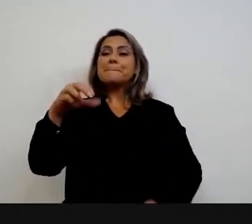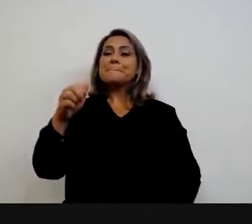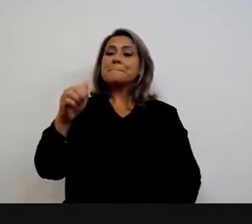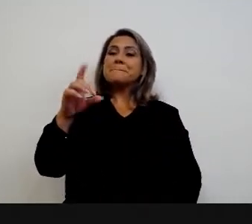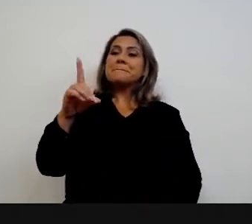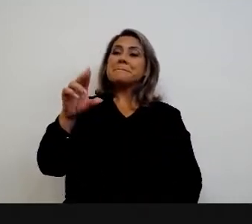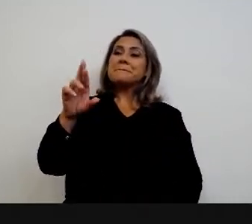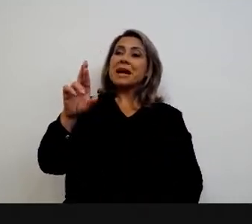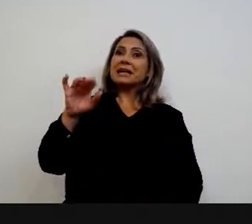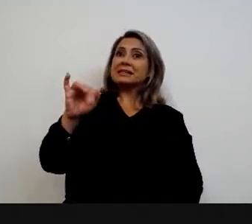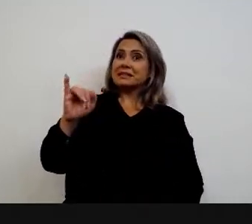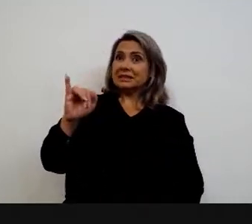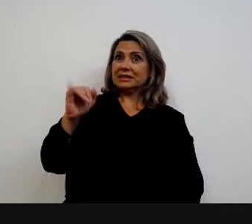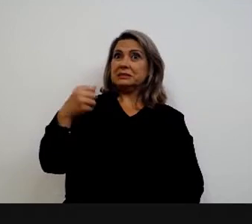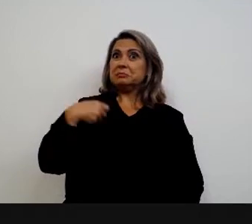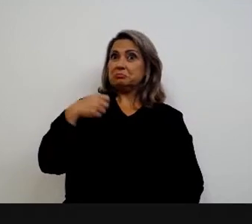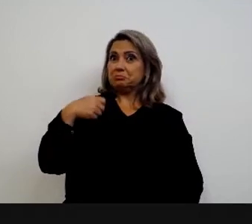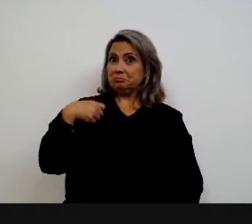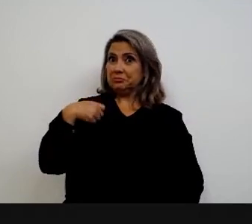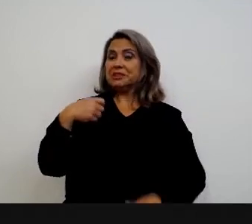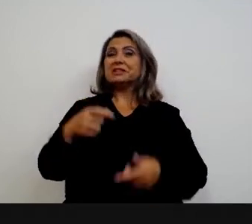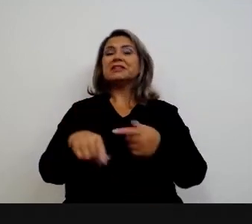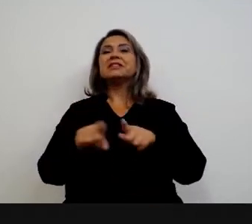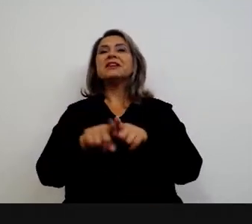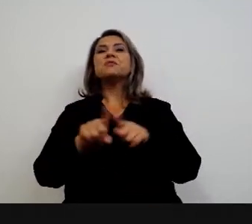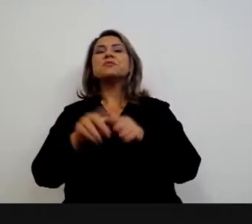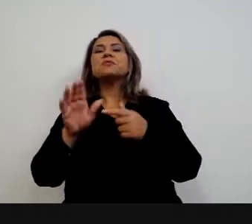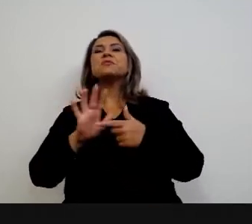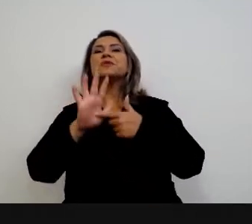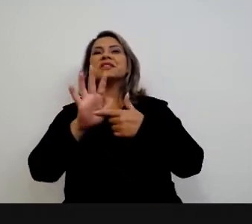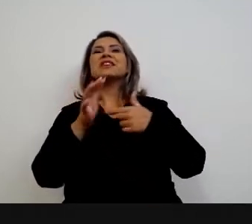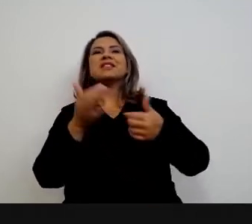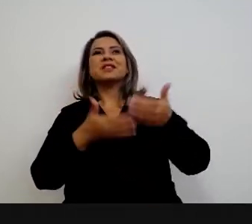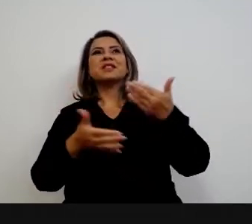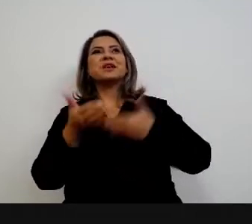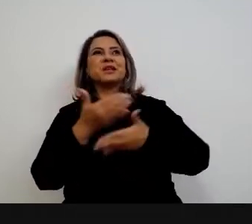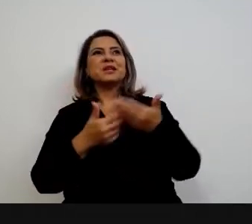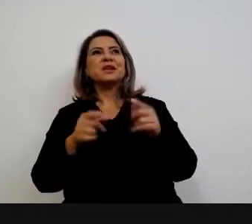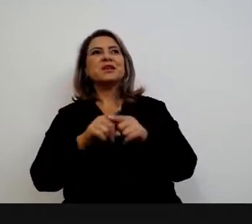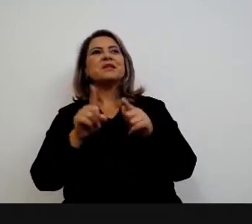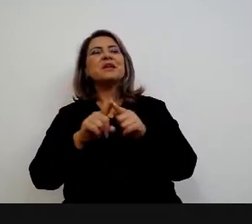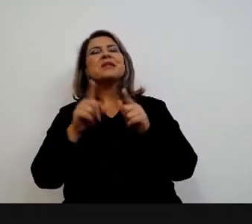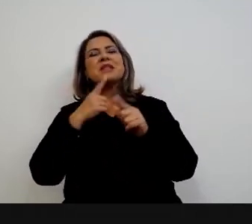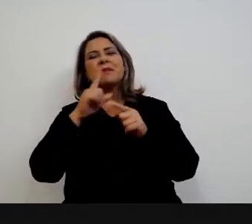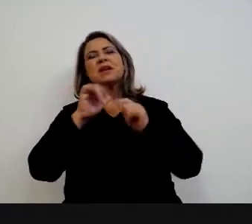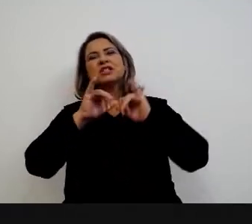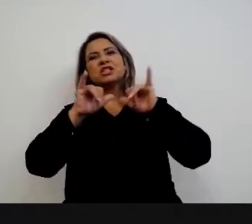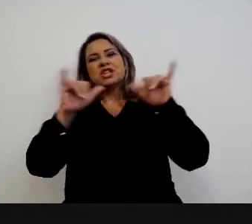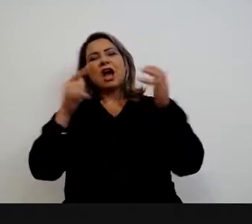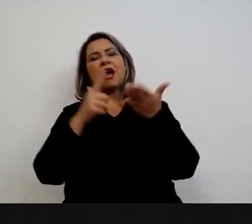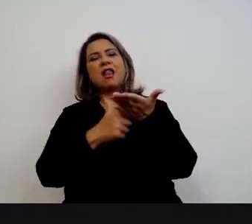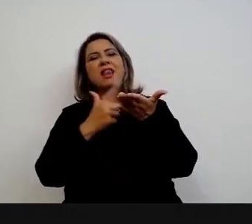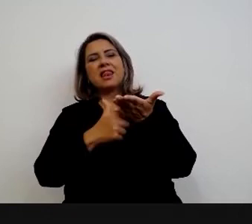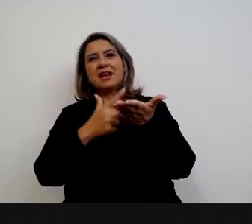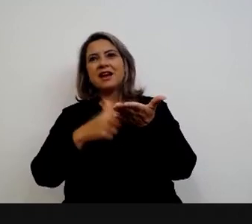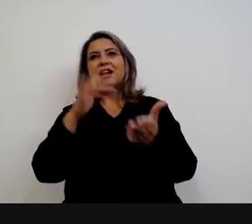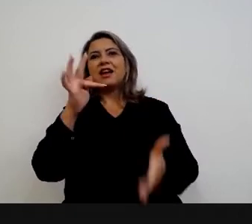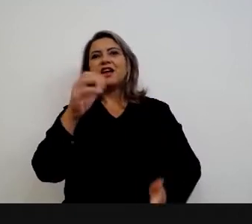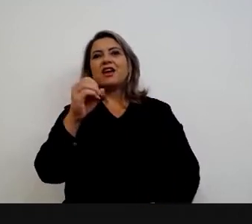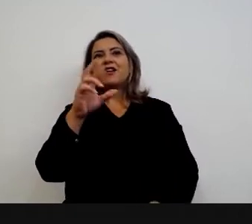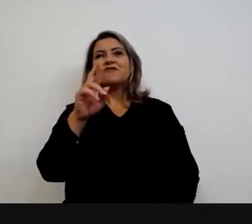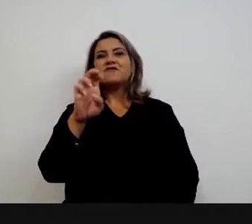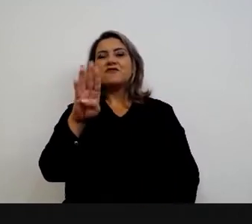Ayal, e tem diversos artigos publicados em periódicos, dentre eles, a Forbes,